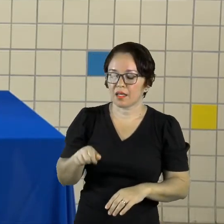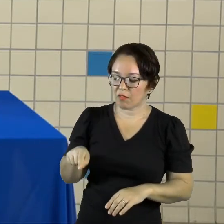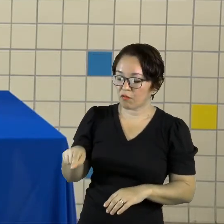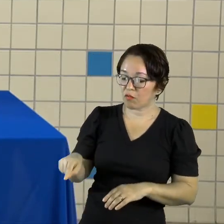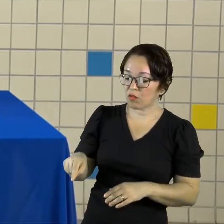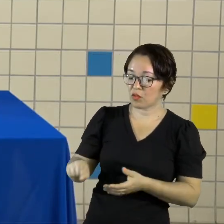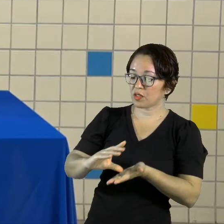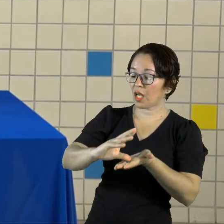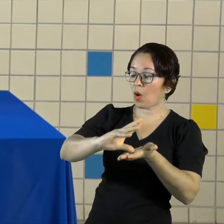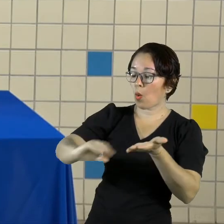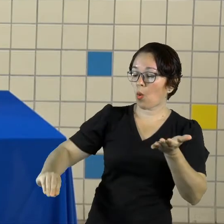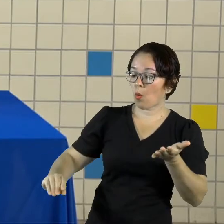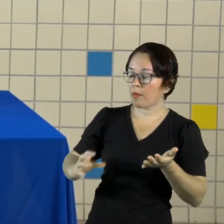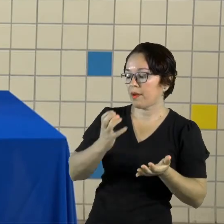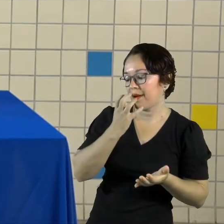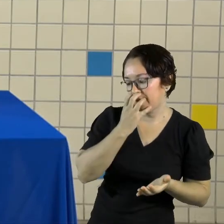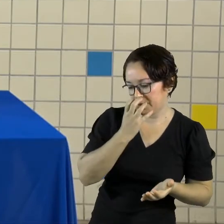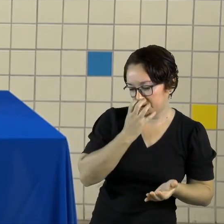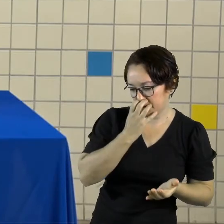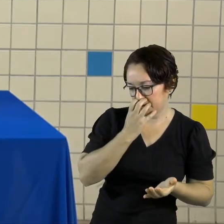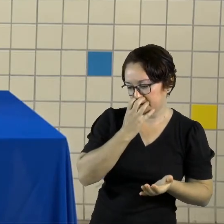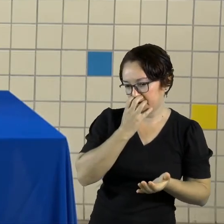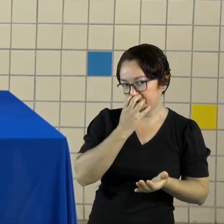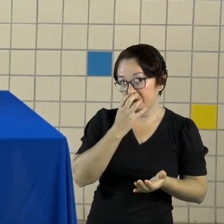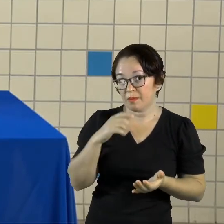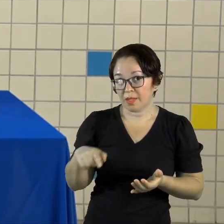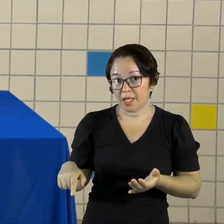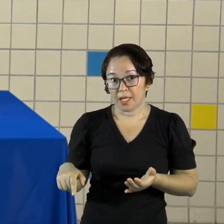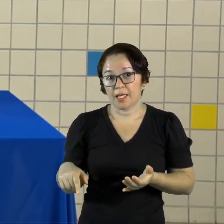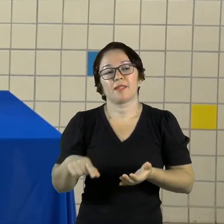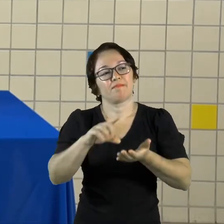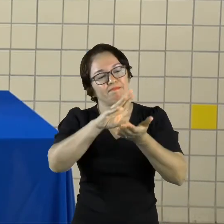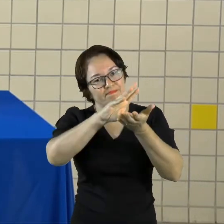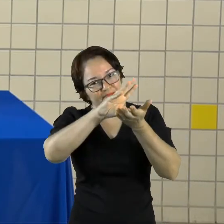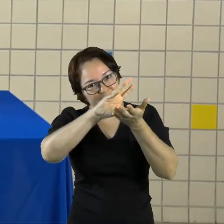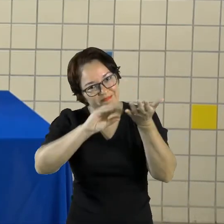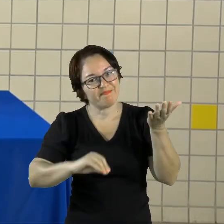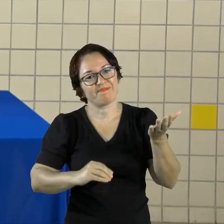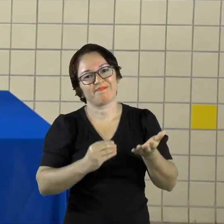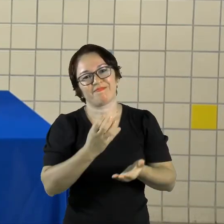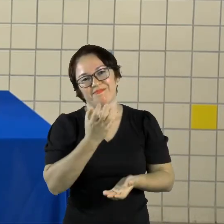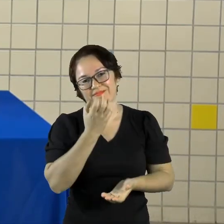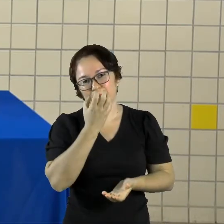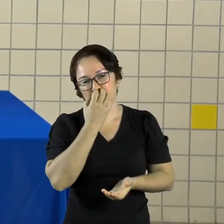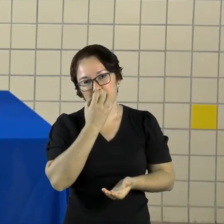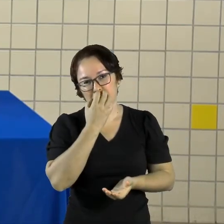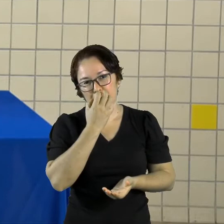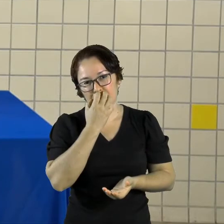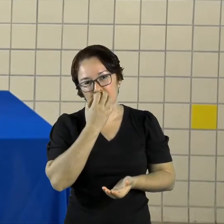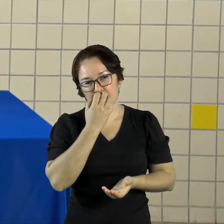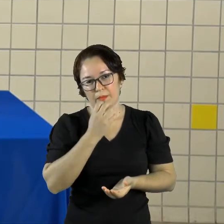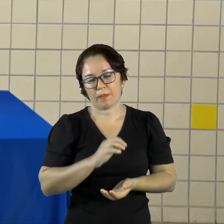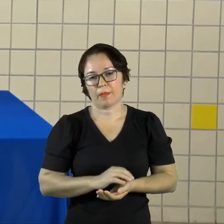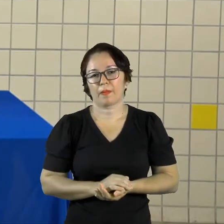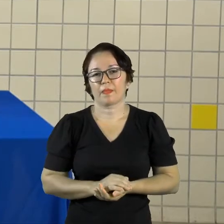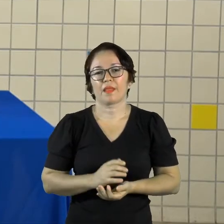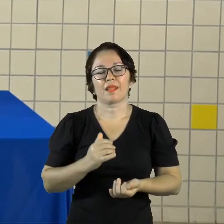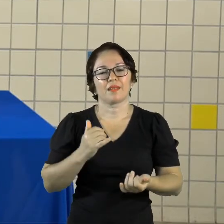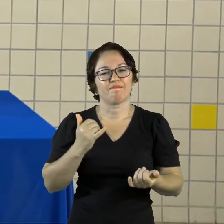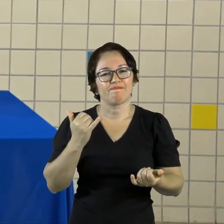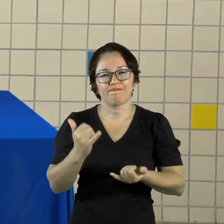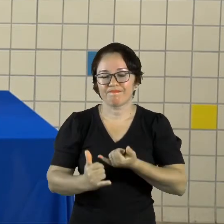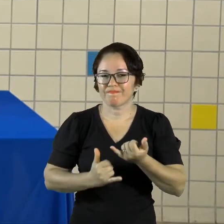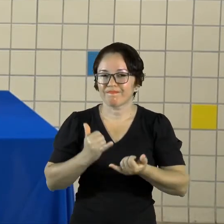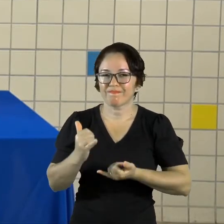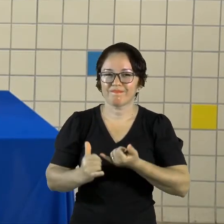um cachorro Aí a Ana Clara imite cachorro Essa brincadeira ficará muito